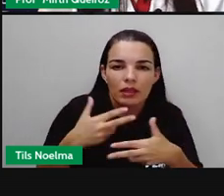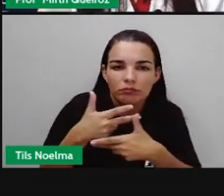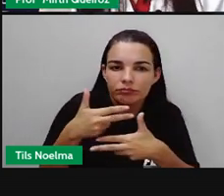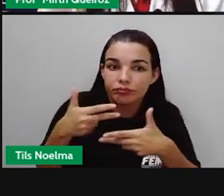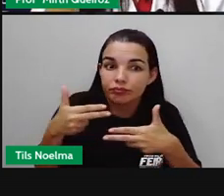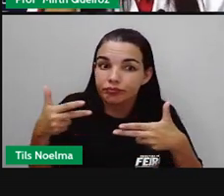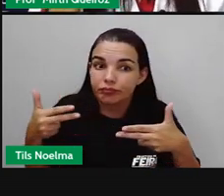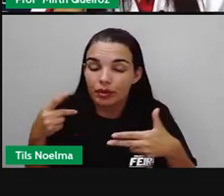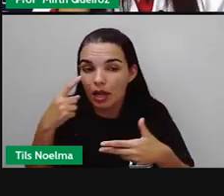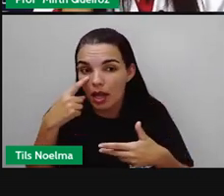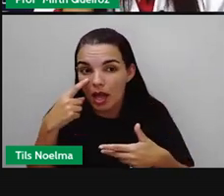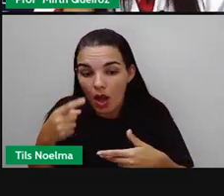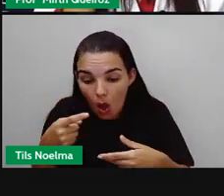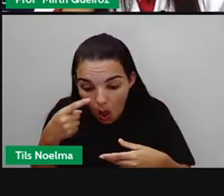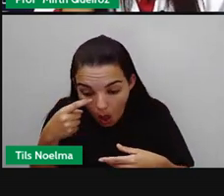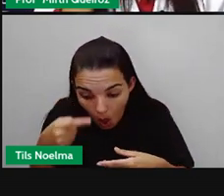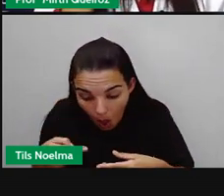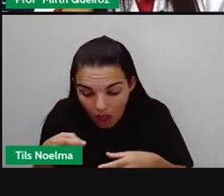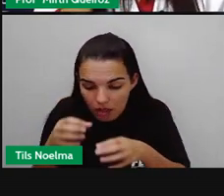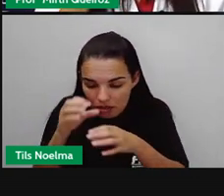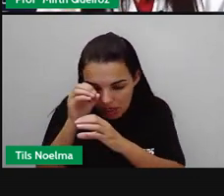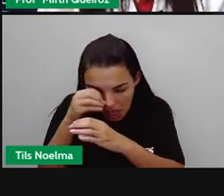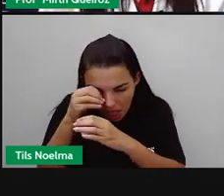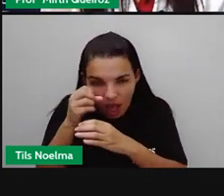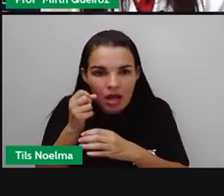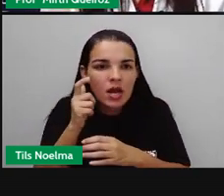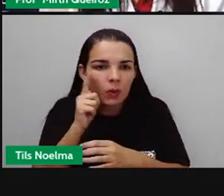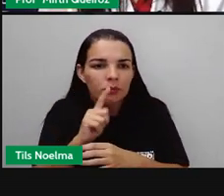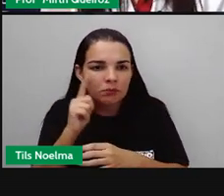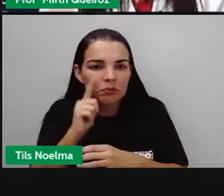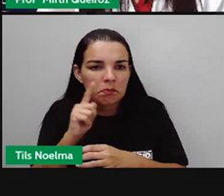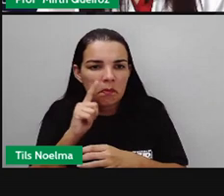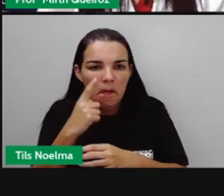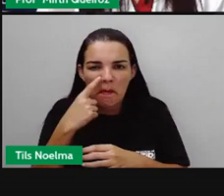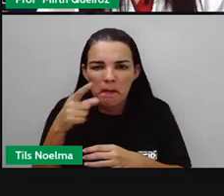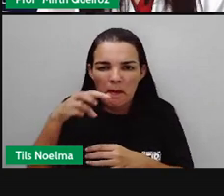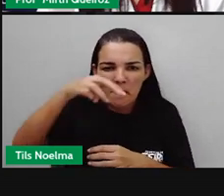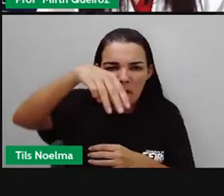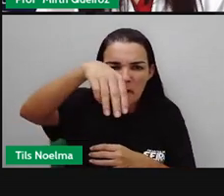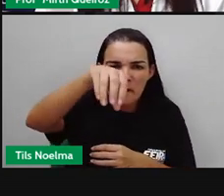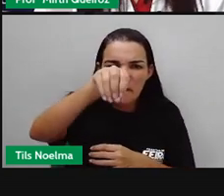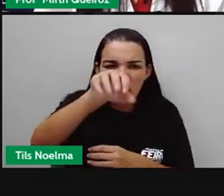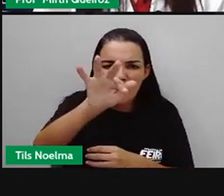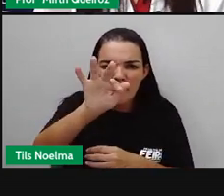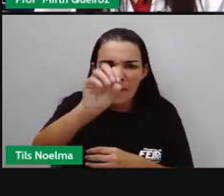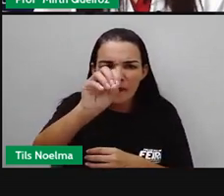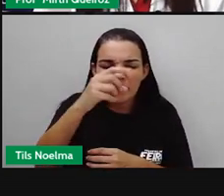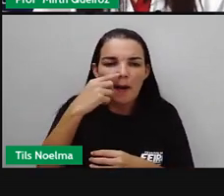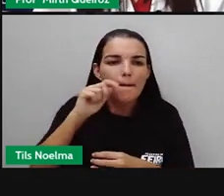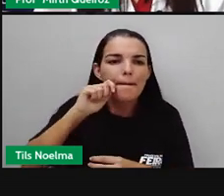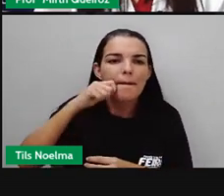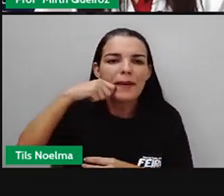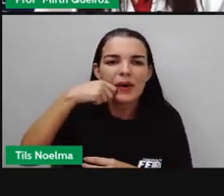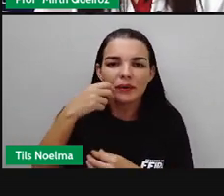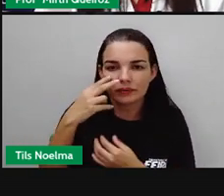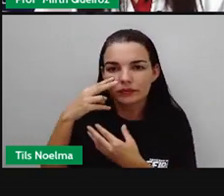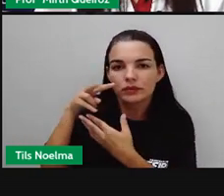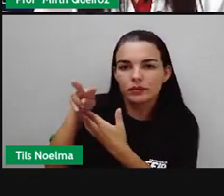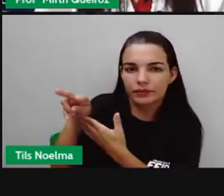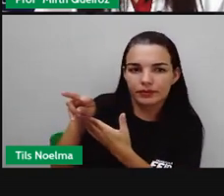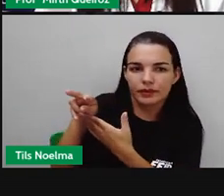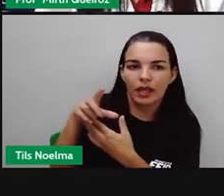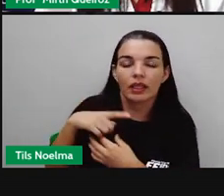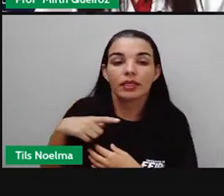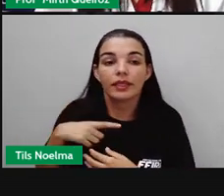fungos que não, que a gente consegue olhar, ver a olho nu, né? Que é o caso do bolor, por exemplo, do pão. E há três tipos de